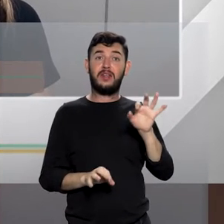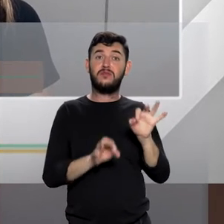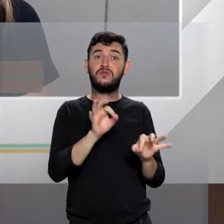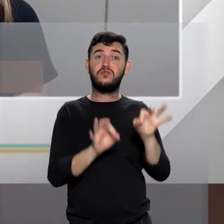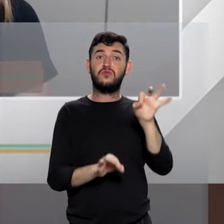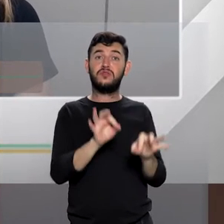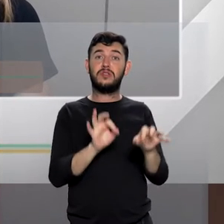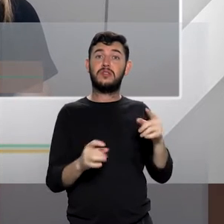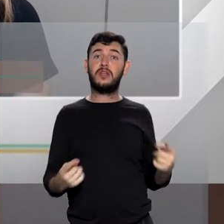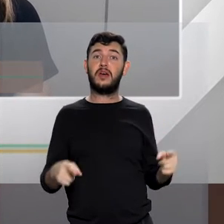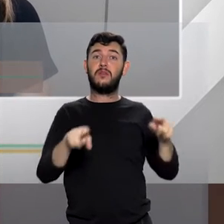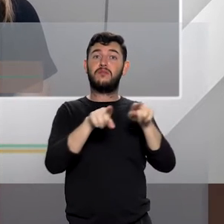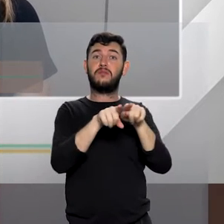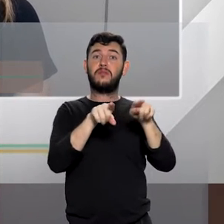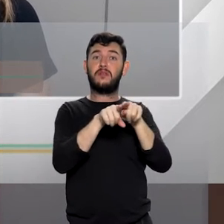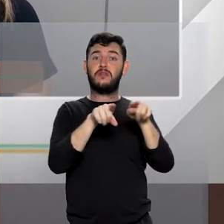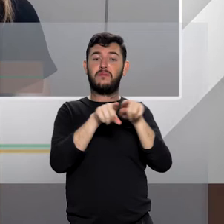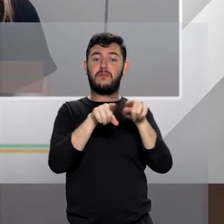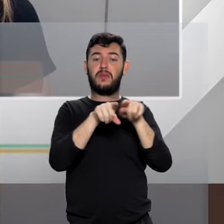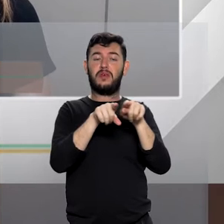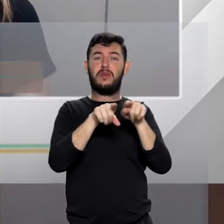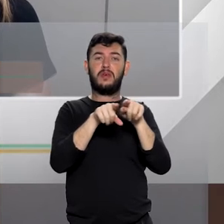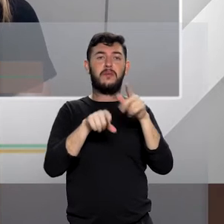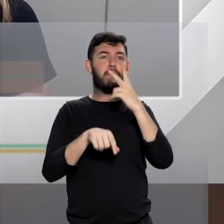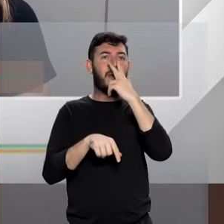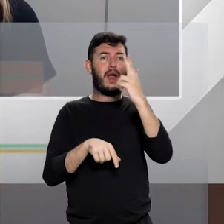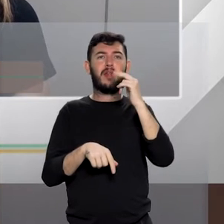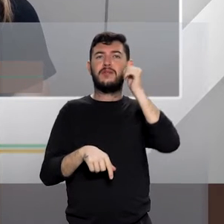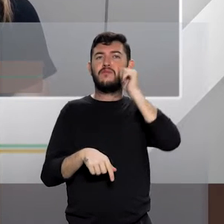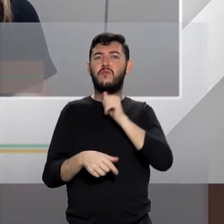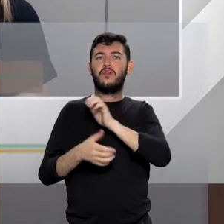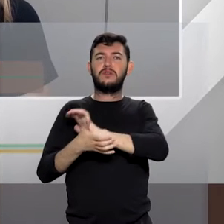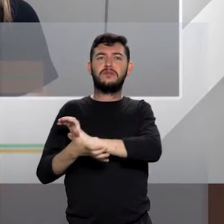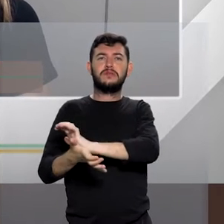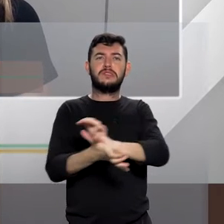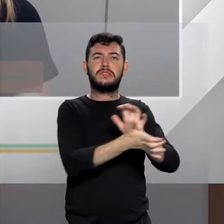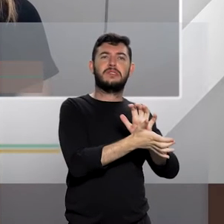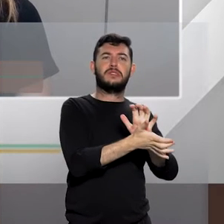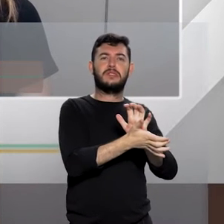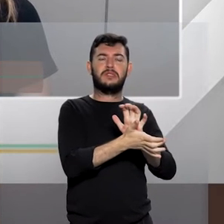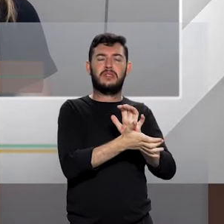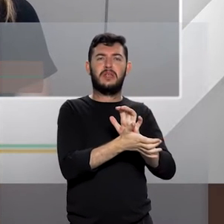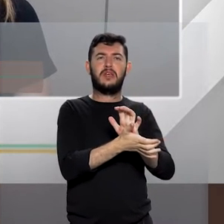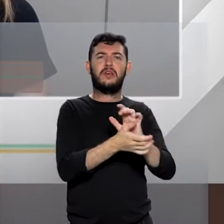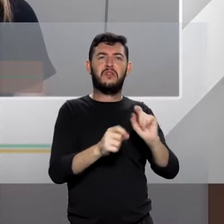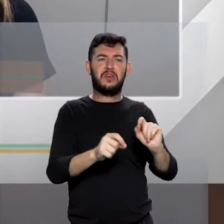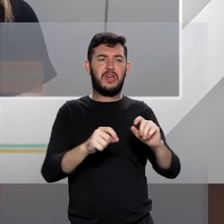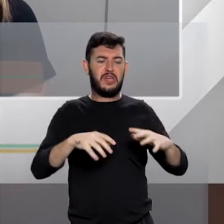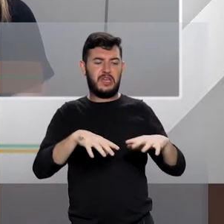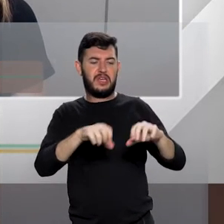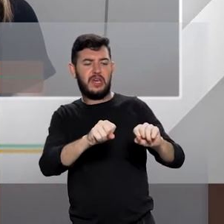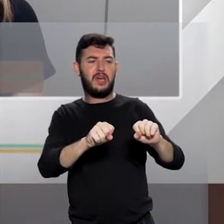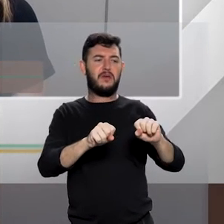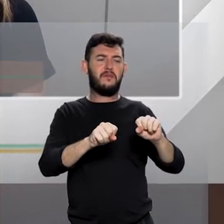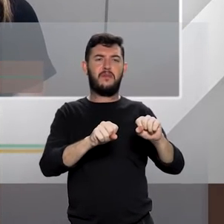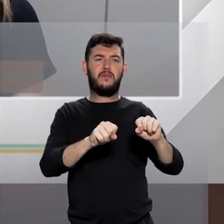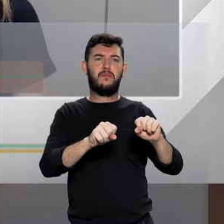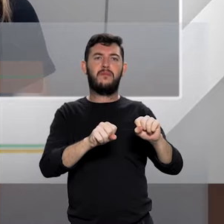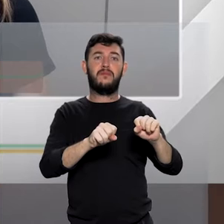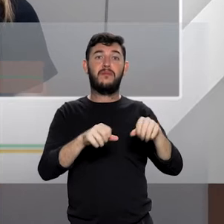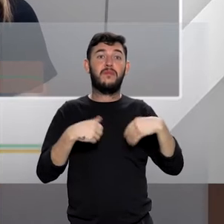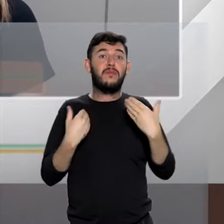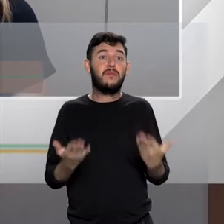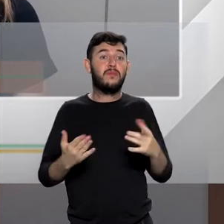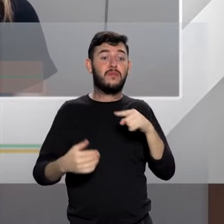desqualifica o universo feminino, que coisifica, que apropria a mulher. Por isso, nós precisamos